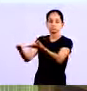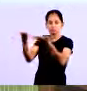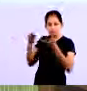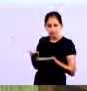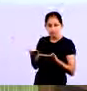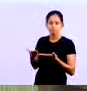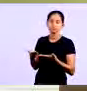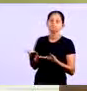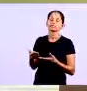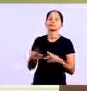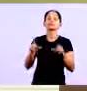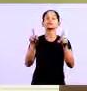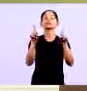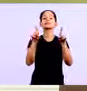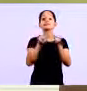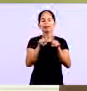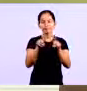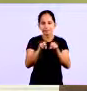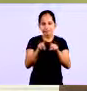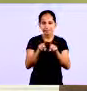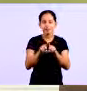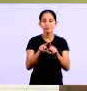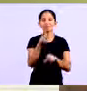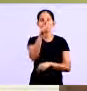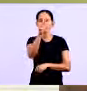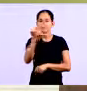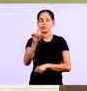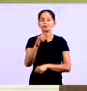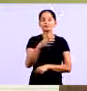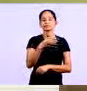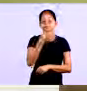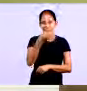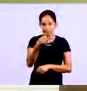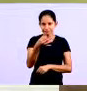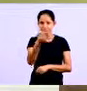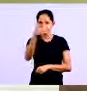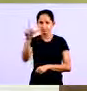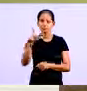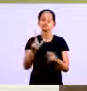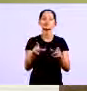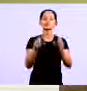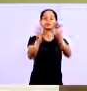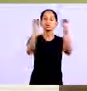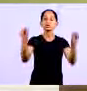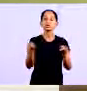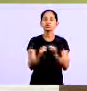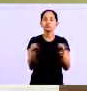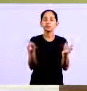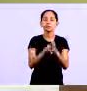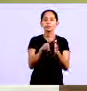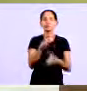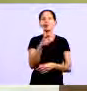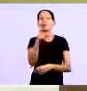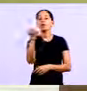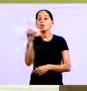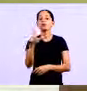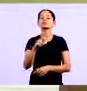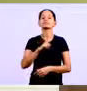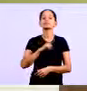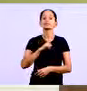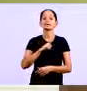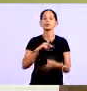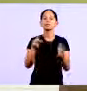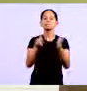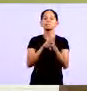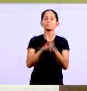até Professor Existem hoje Alguns Alguns sistemas Softures Para controle de estoque Que são muito eficientes Code de bar A gente vê